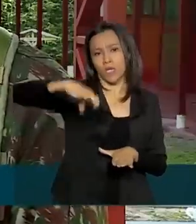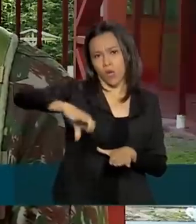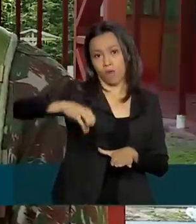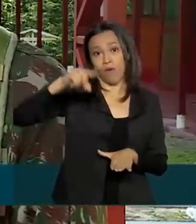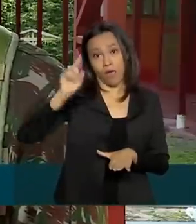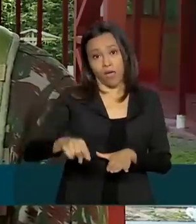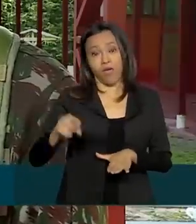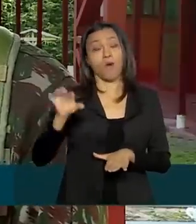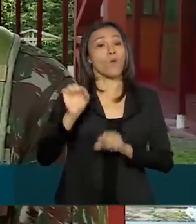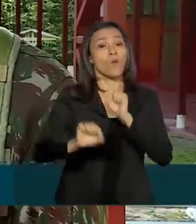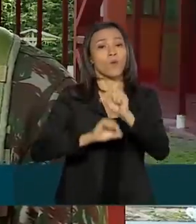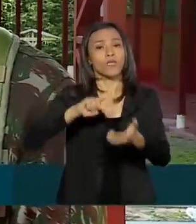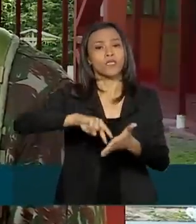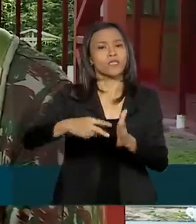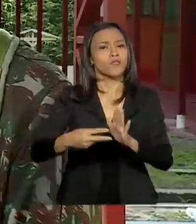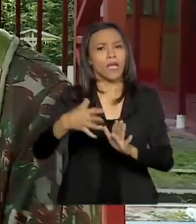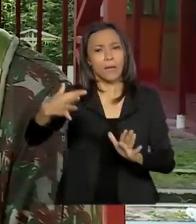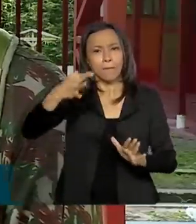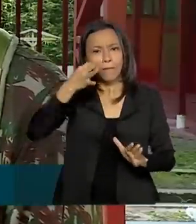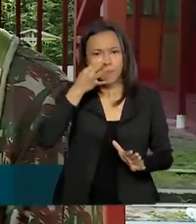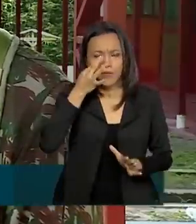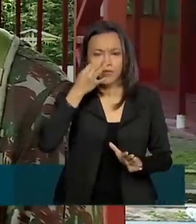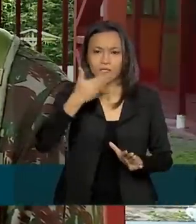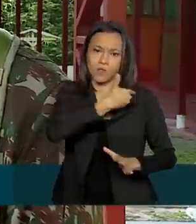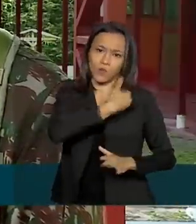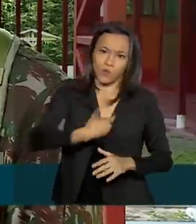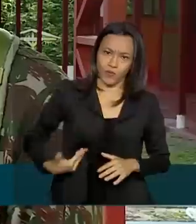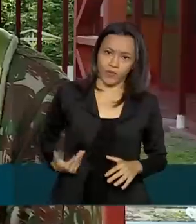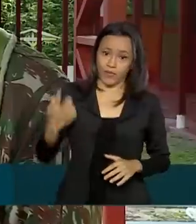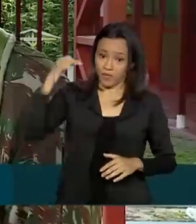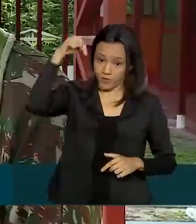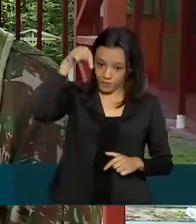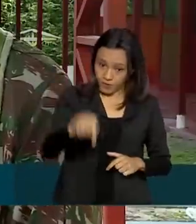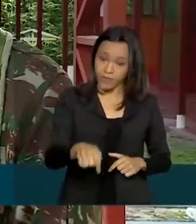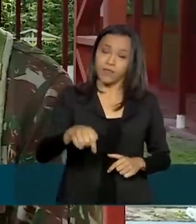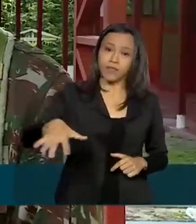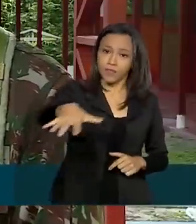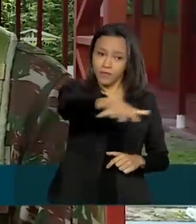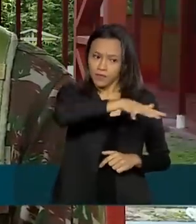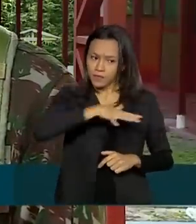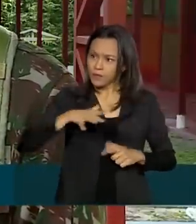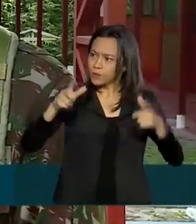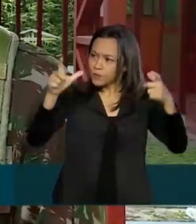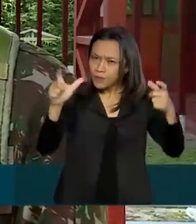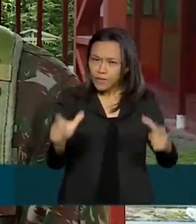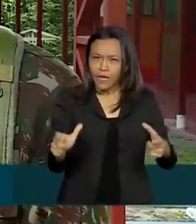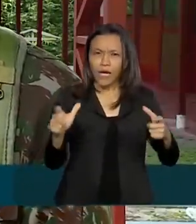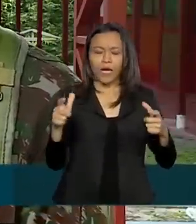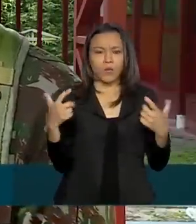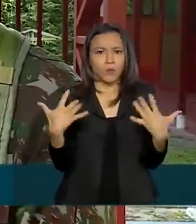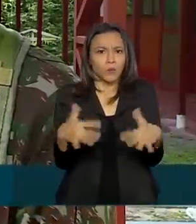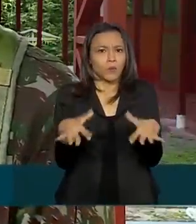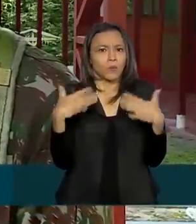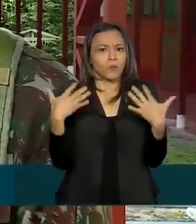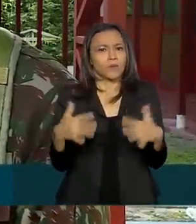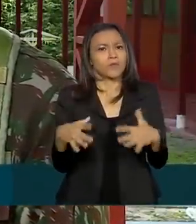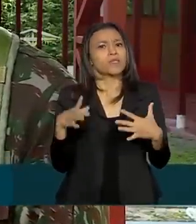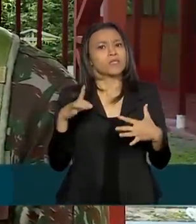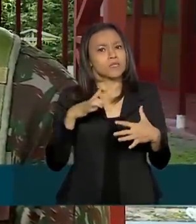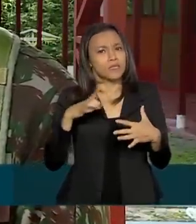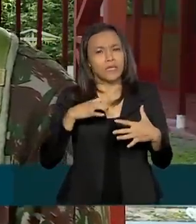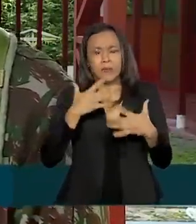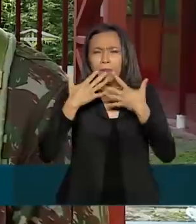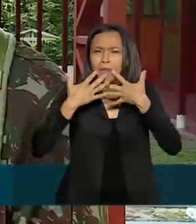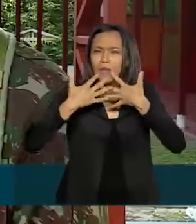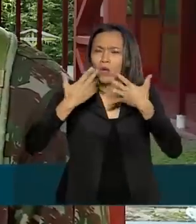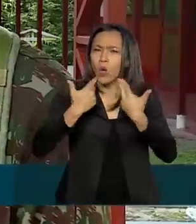do Estado nessa região que aqui é o Parque da Serra da Neblina. É uma região muito rica em termos minerais, muito